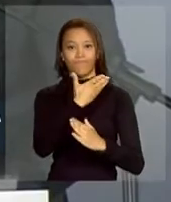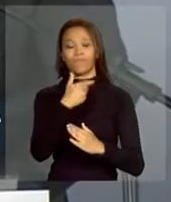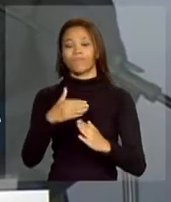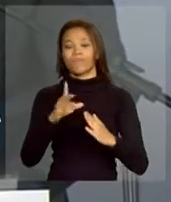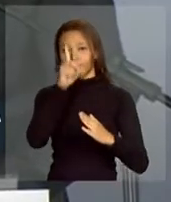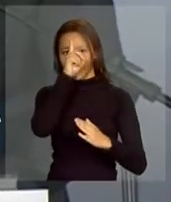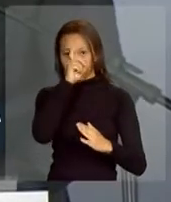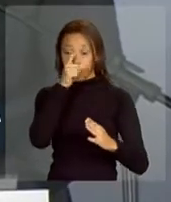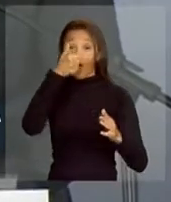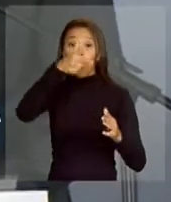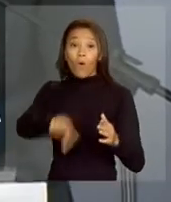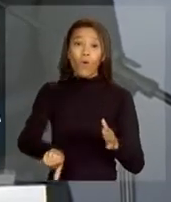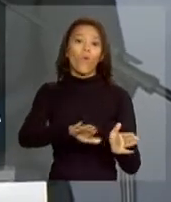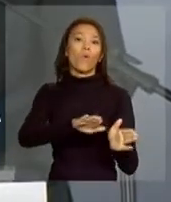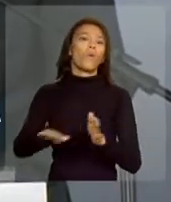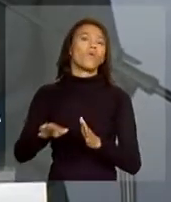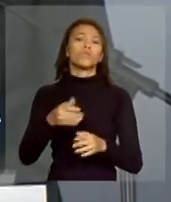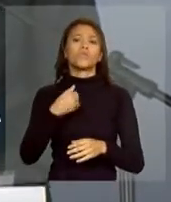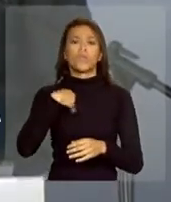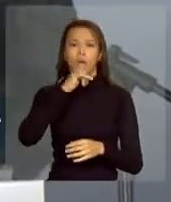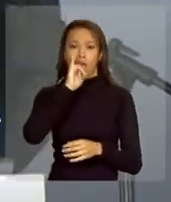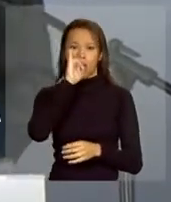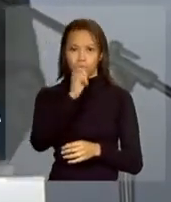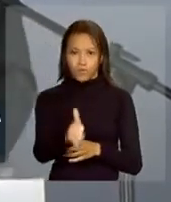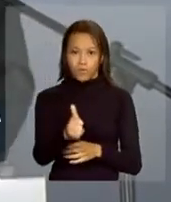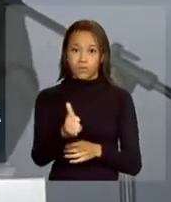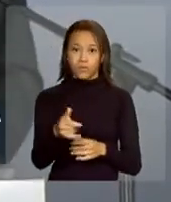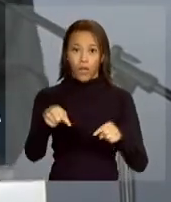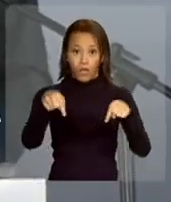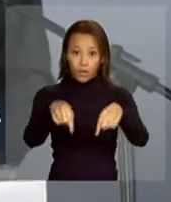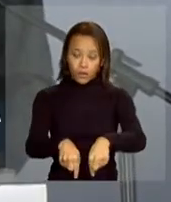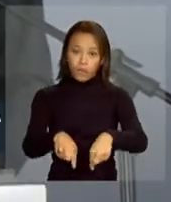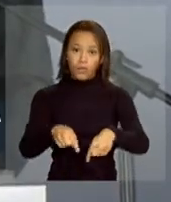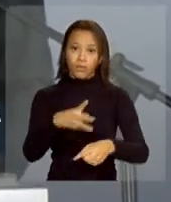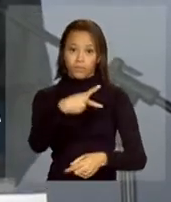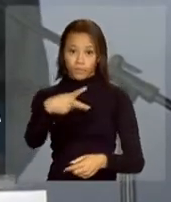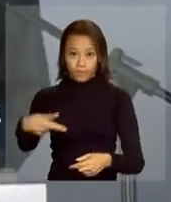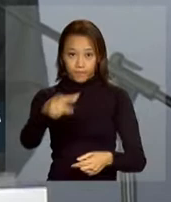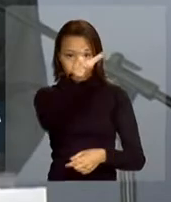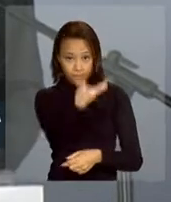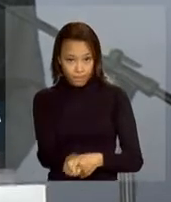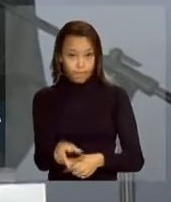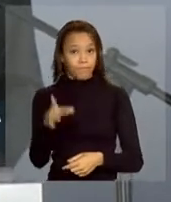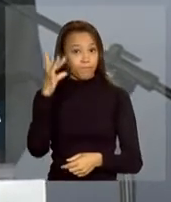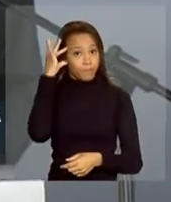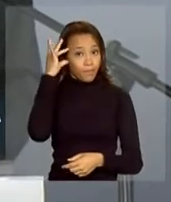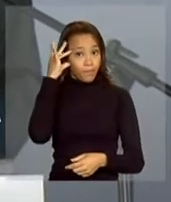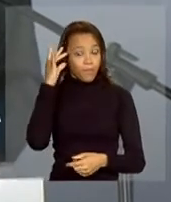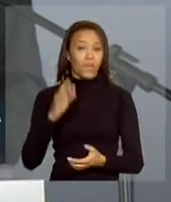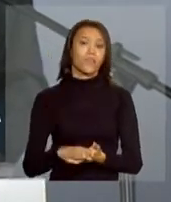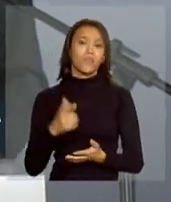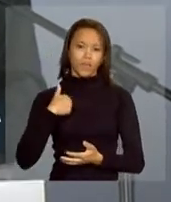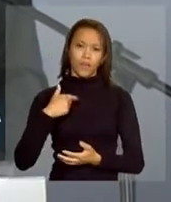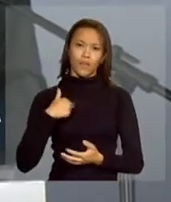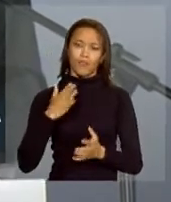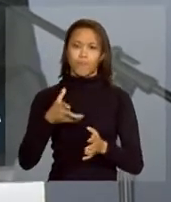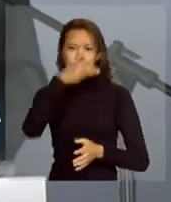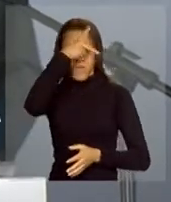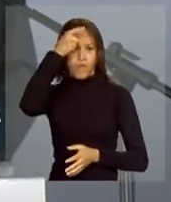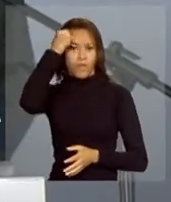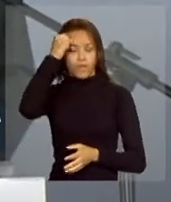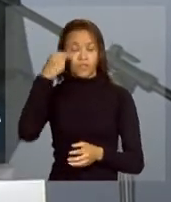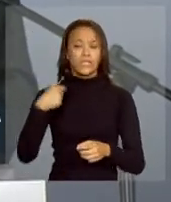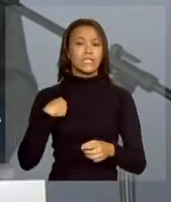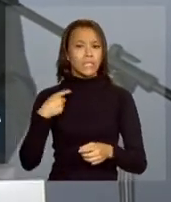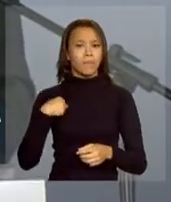Tem um outro anúncio que eu quero fazer, presidenta, que aí é um anúncio que me diz respeito como prefeito, mas me